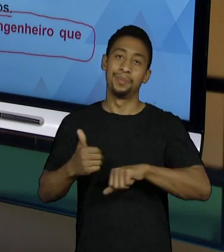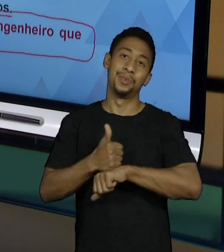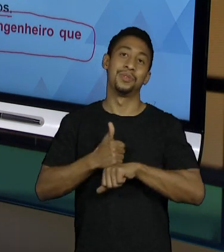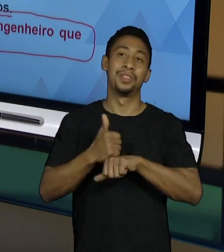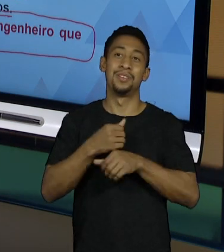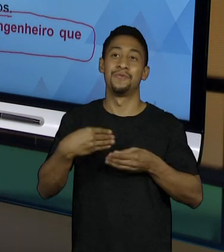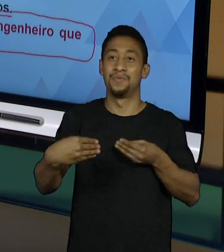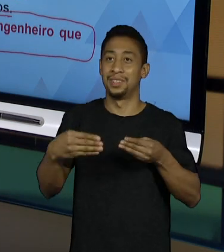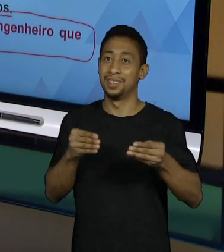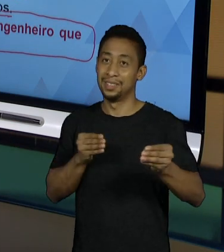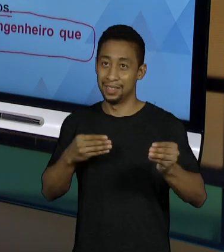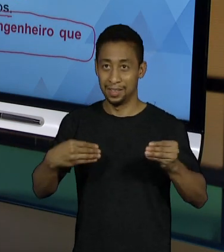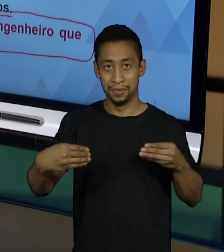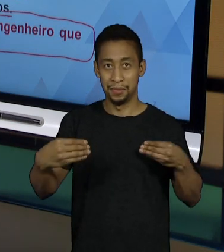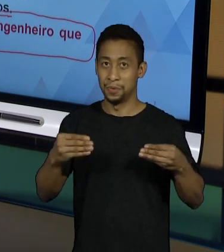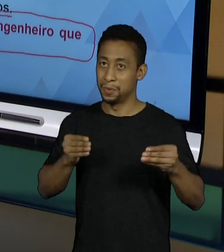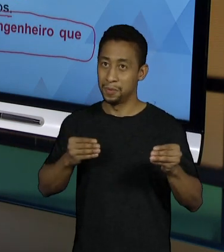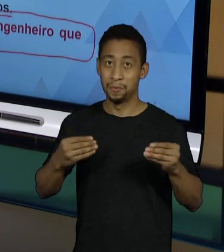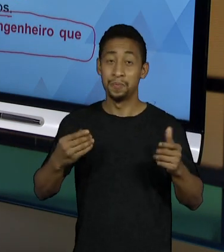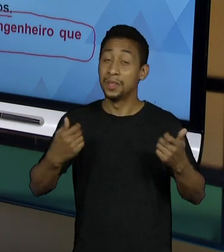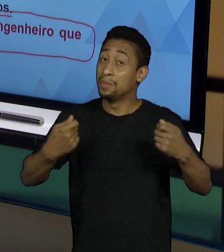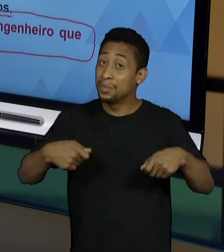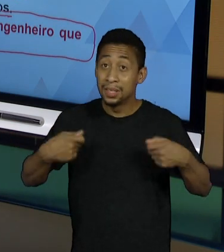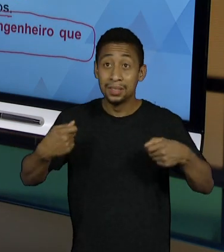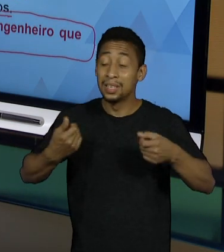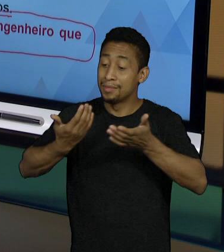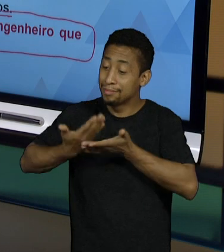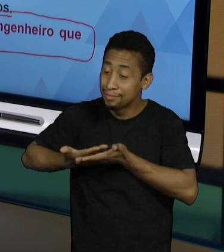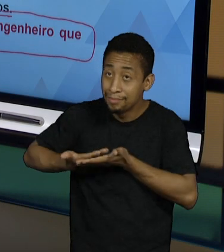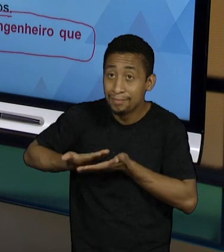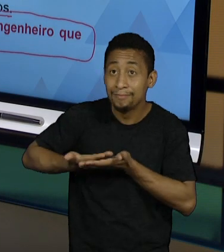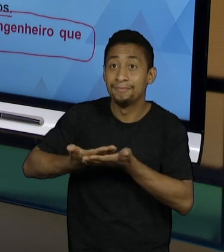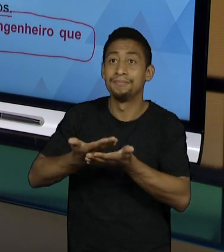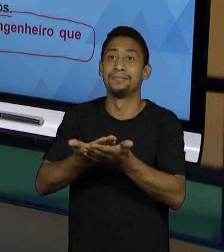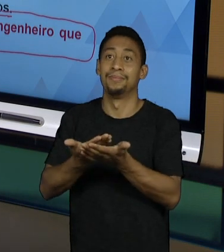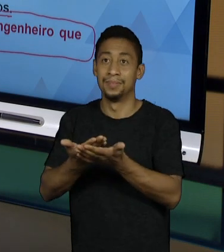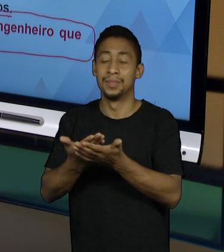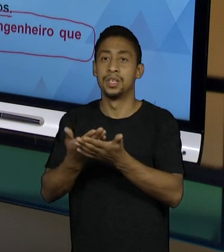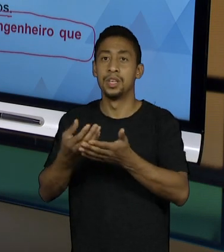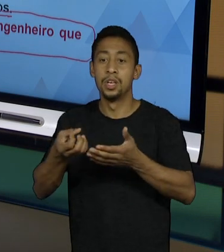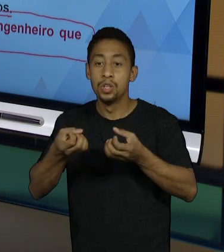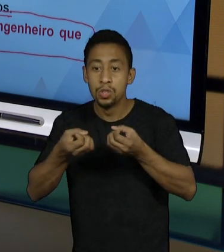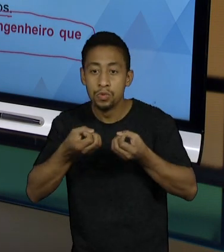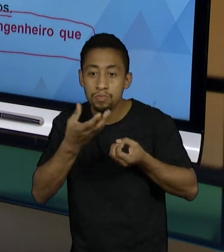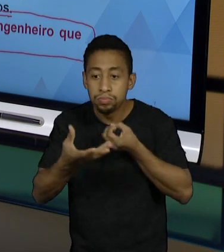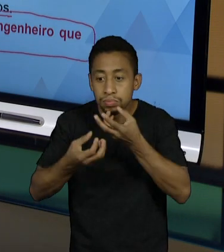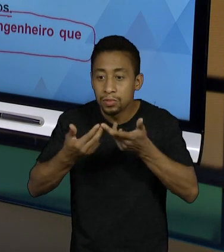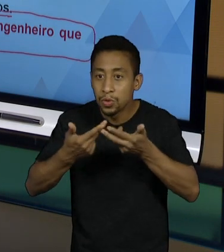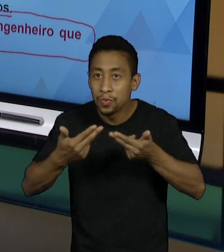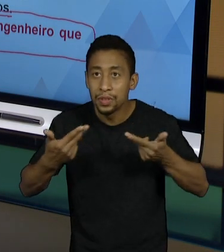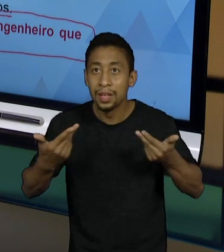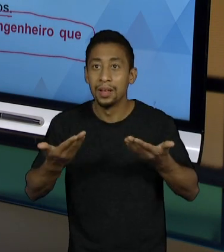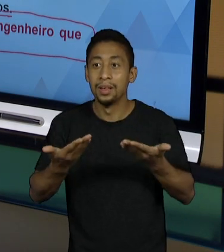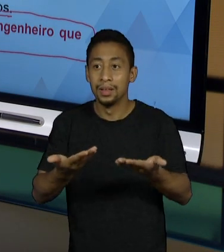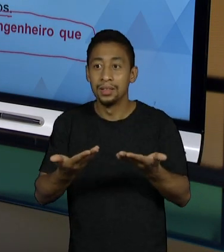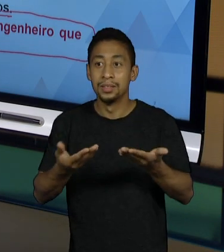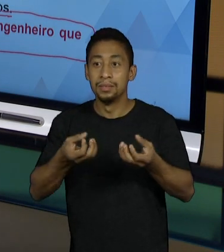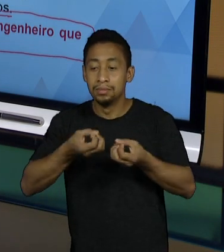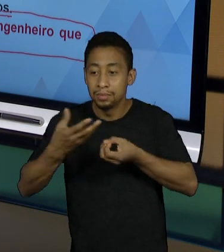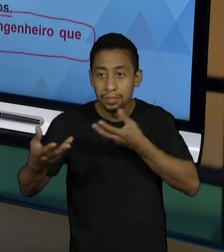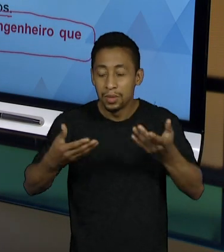tem que estar antenado nas novidades do mercado, nos novos conceitos que saem, nas novas metodologias, nas novas